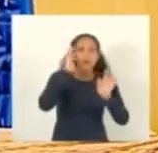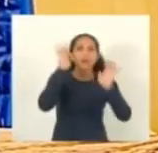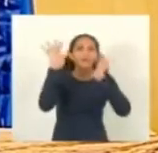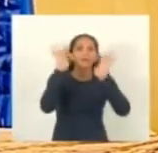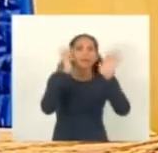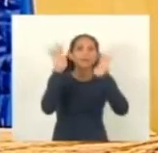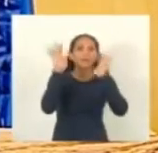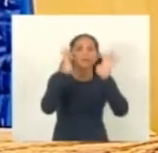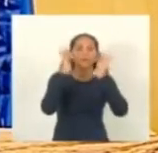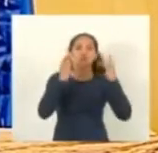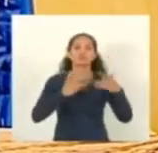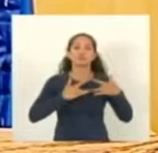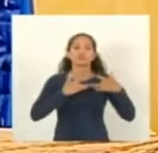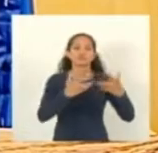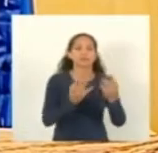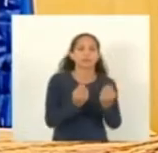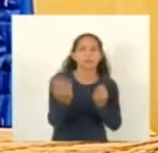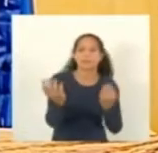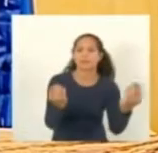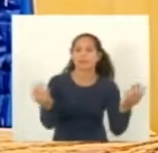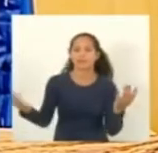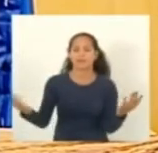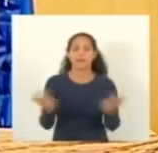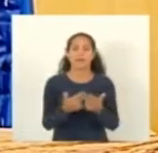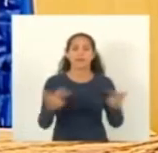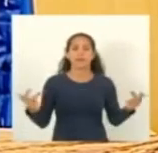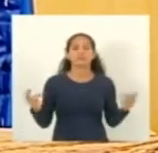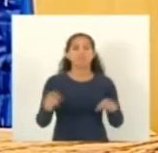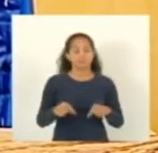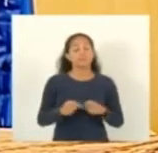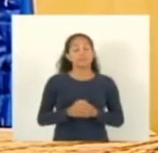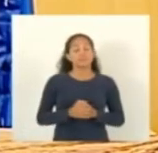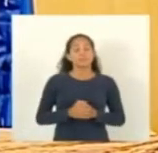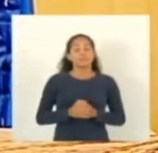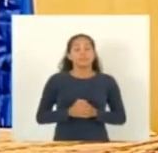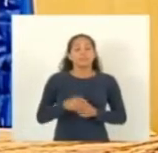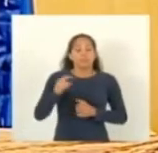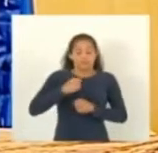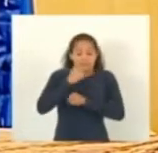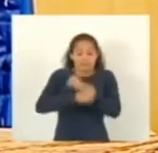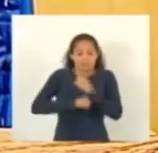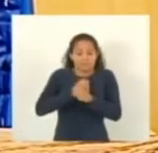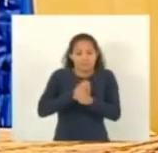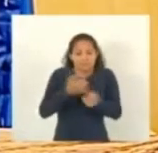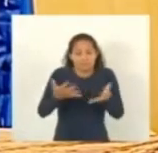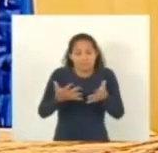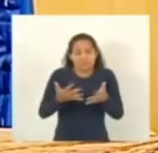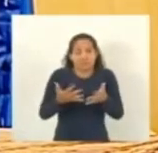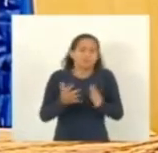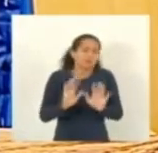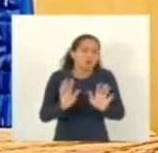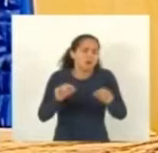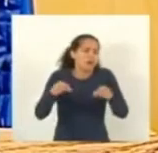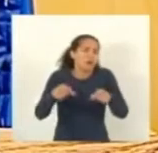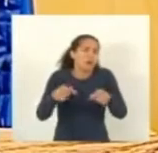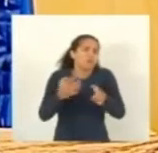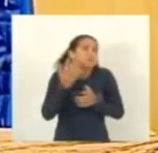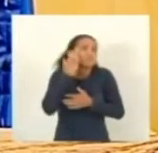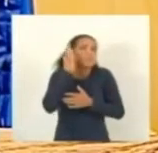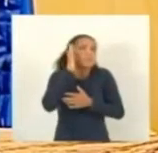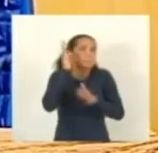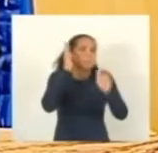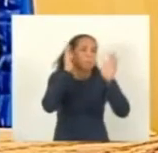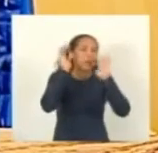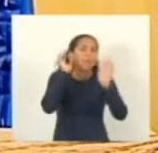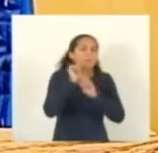de solidariedade e este ano este ano não assim quando a gente analisa